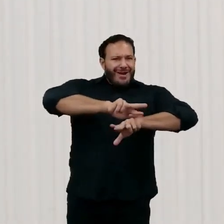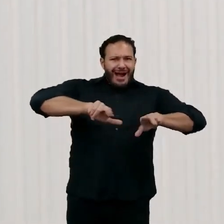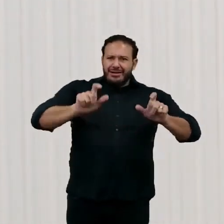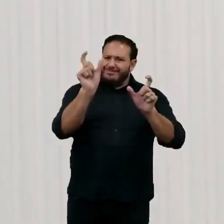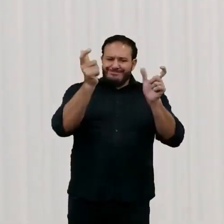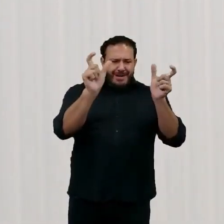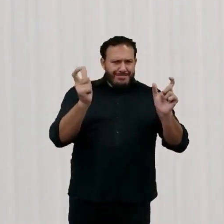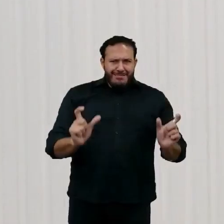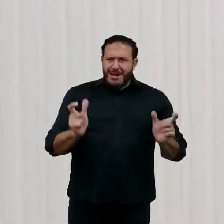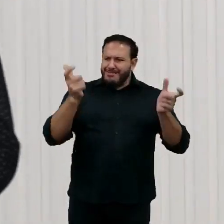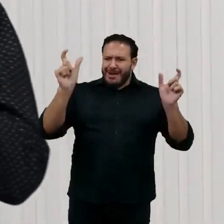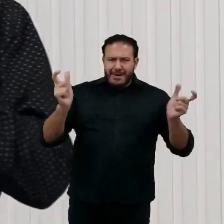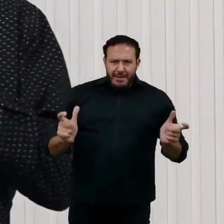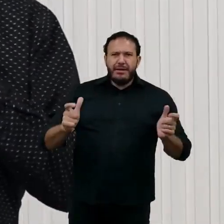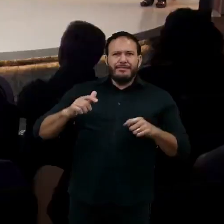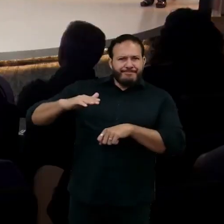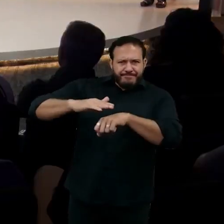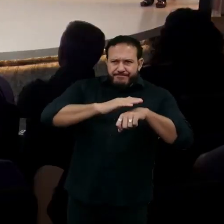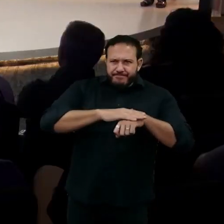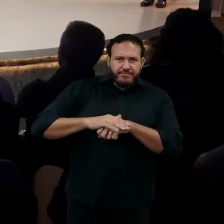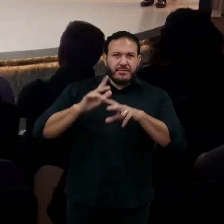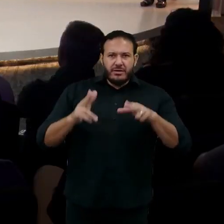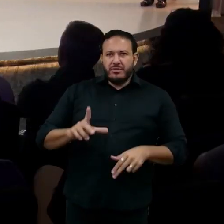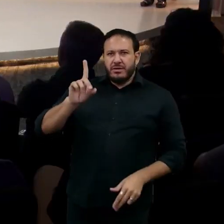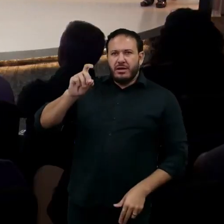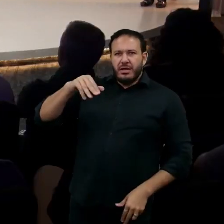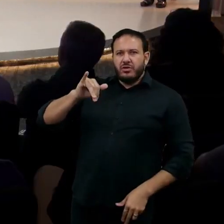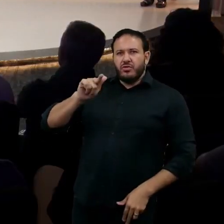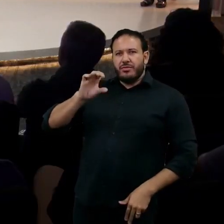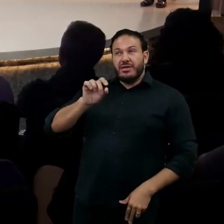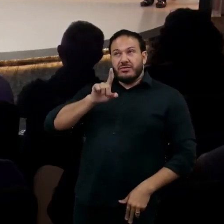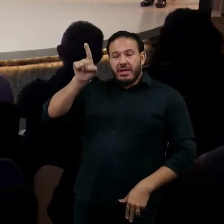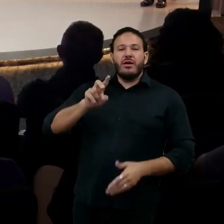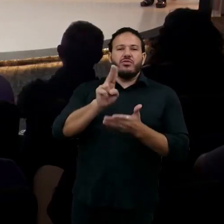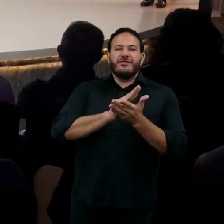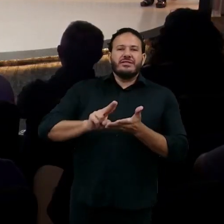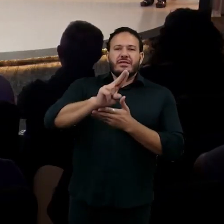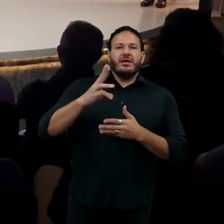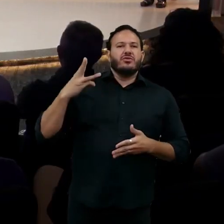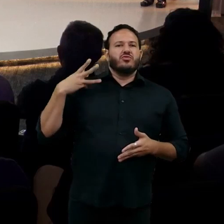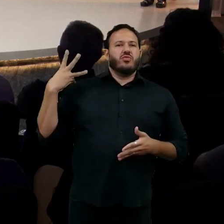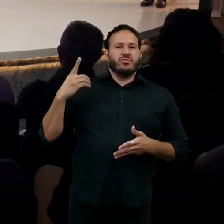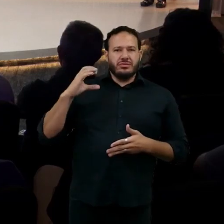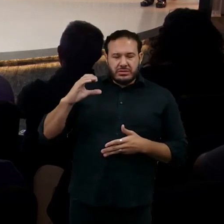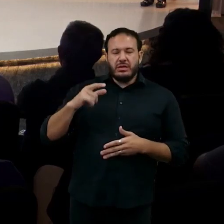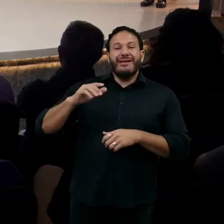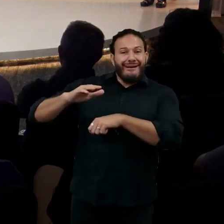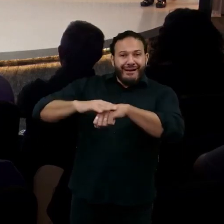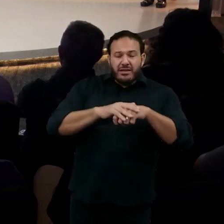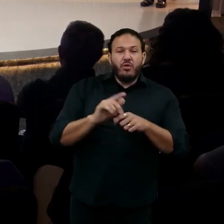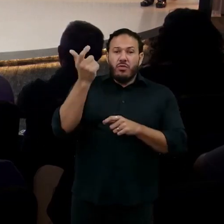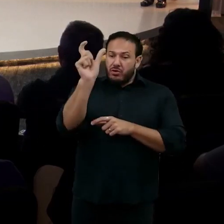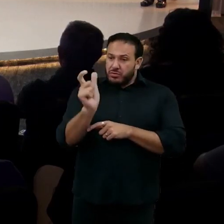descrito pelo Pedro Domingos na Universidade de Washington, e cada algoritmo faz uma tarefa muito bem e todos